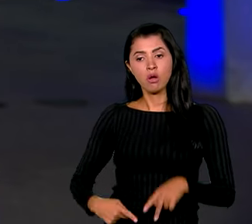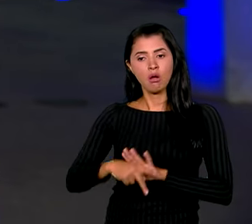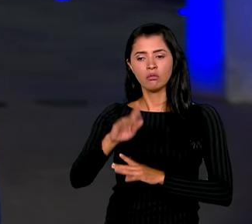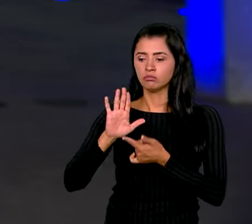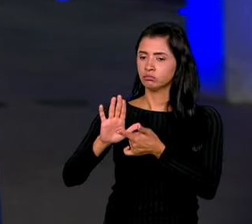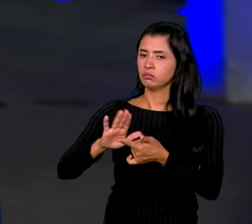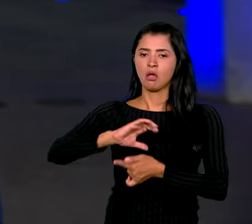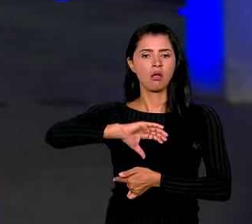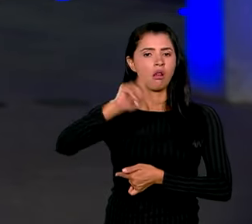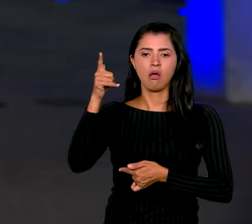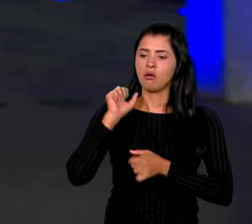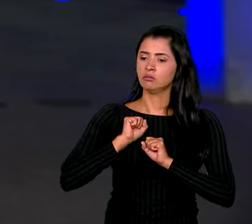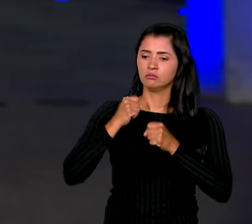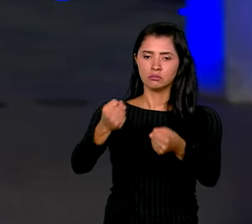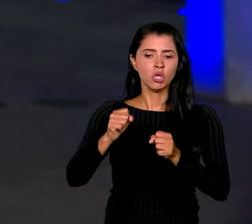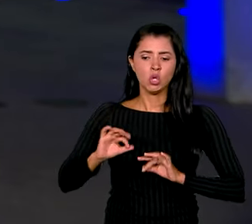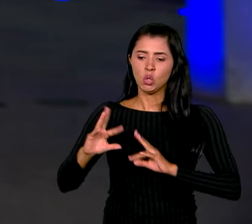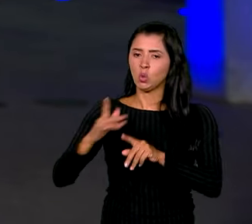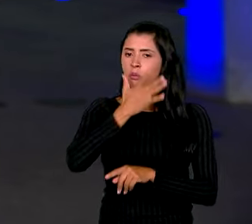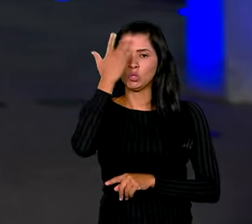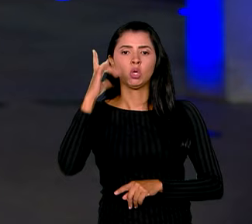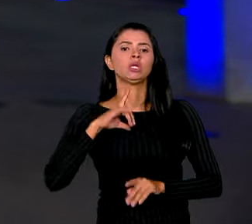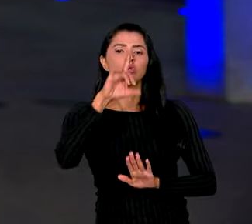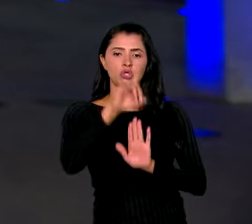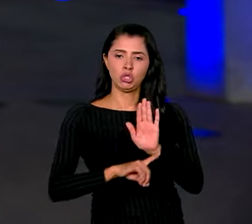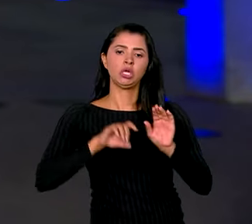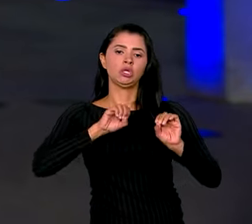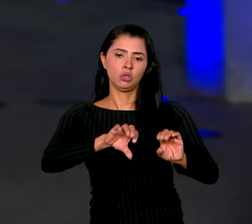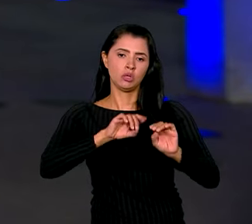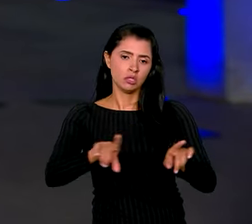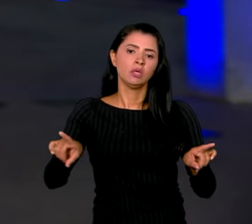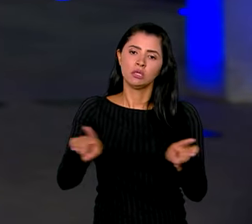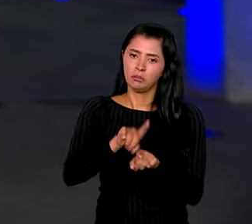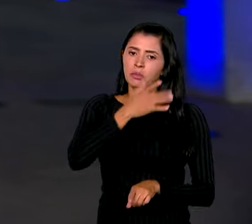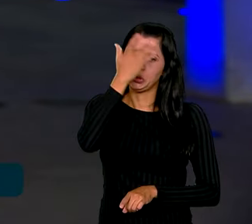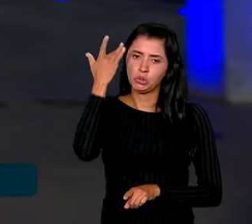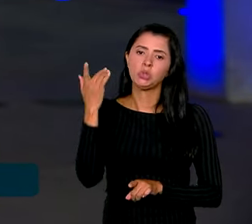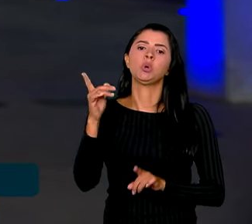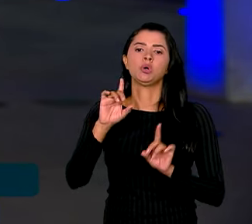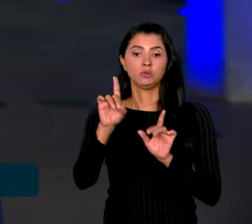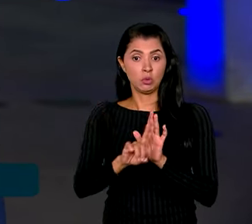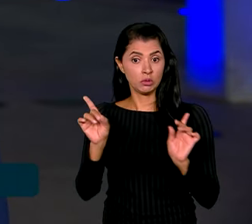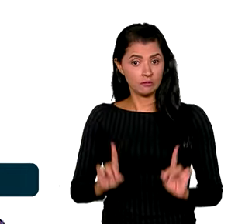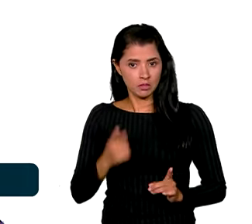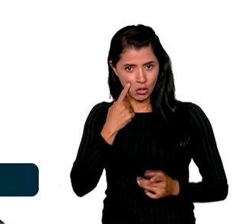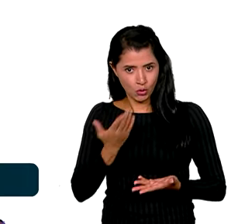clara ao defender que toda pessoa tem direito à educação, inclusive as pessoas com deficiência. Acompanhe.